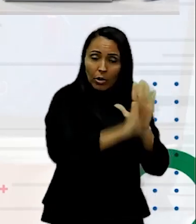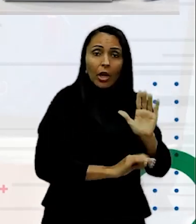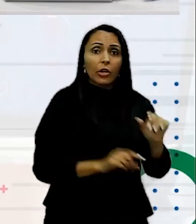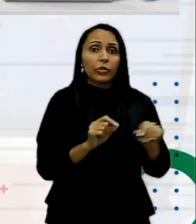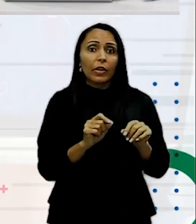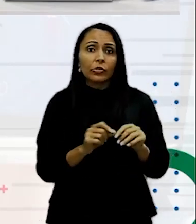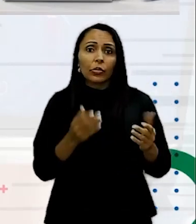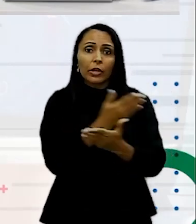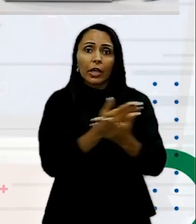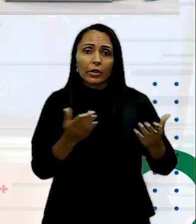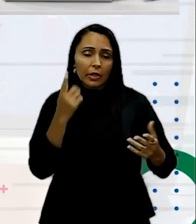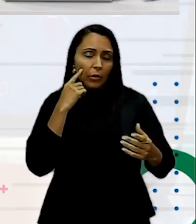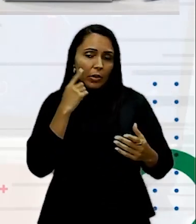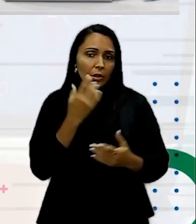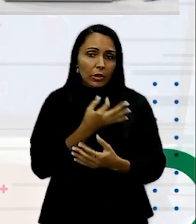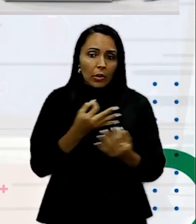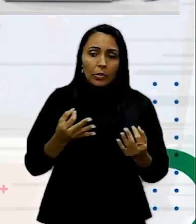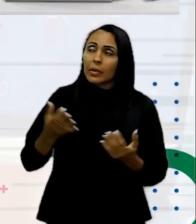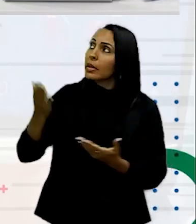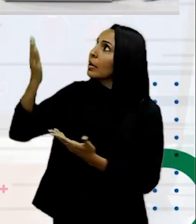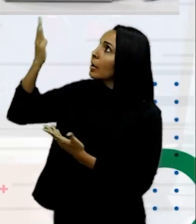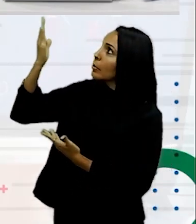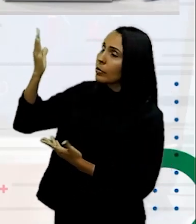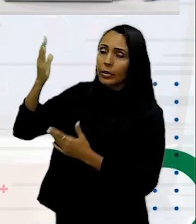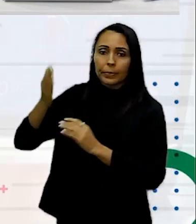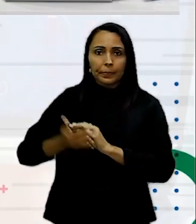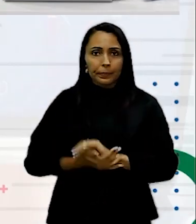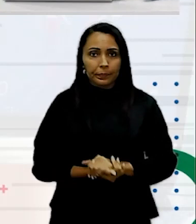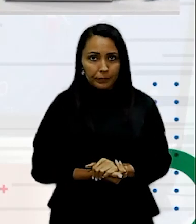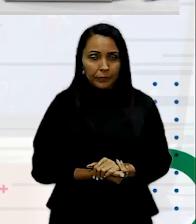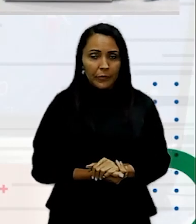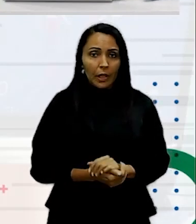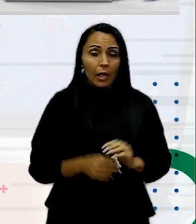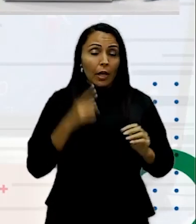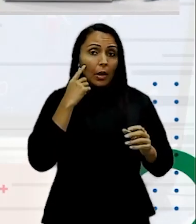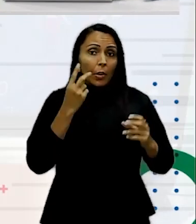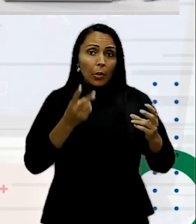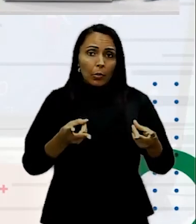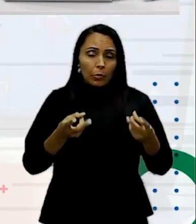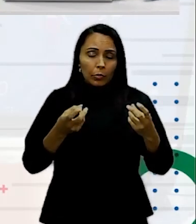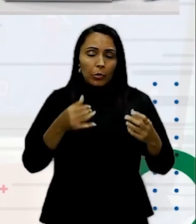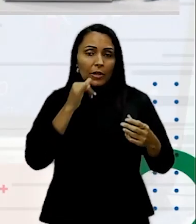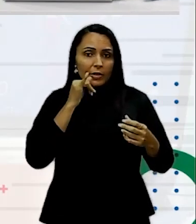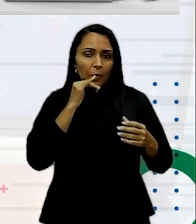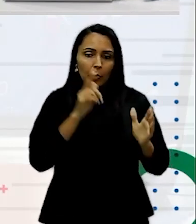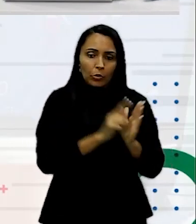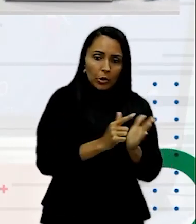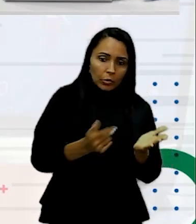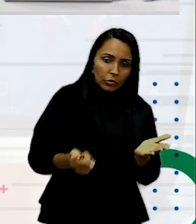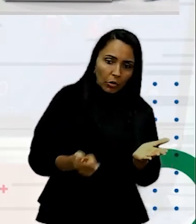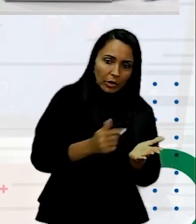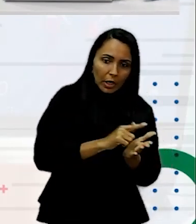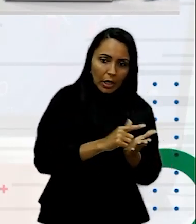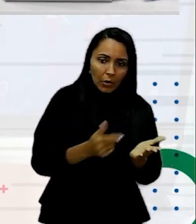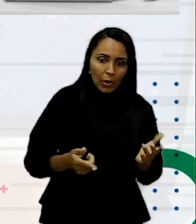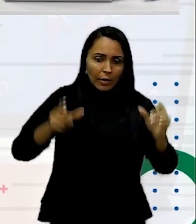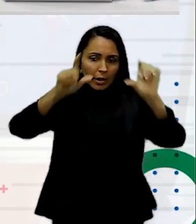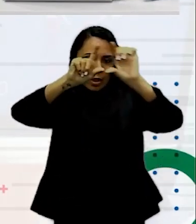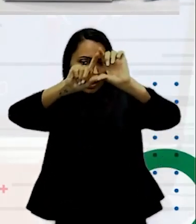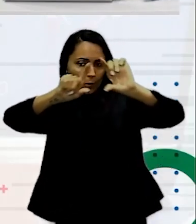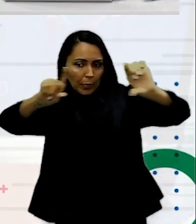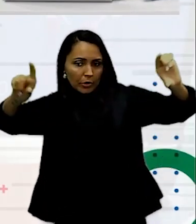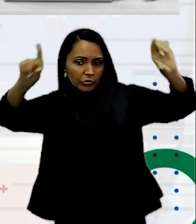Não tenha Uma certa ordem De leitura Quando você vai Por exemplo Ler o jornal Tem lá A manchete Toda grandona